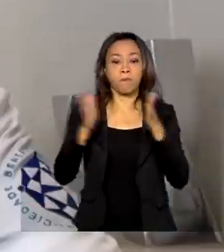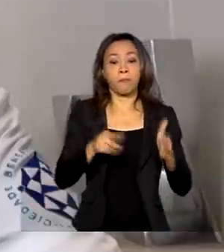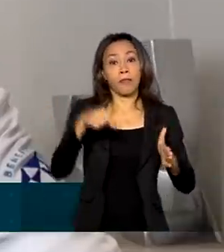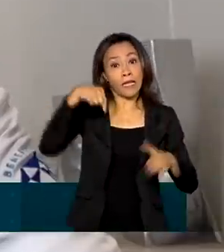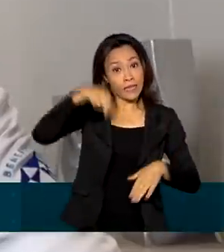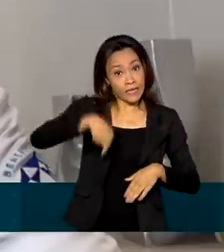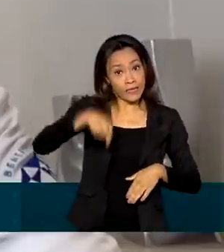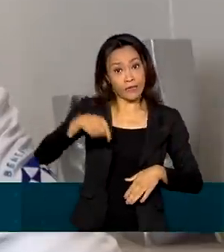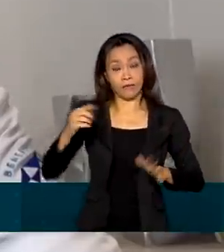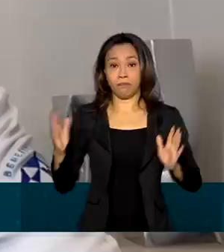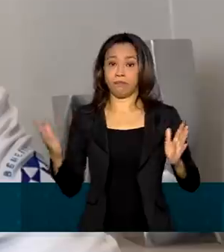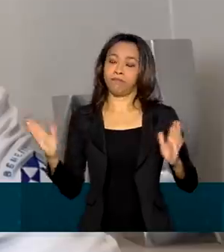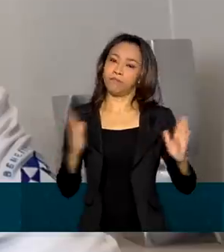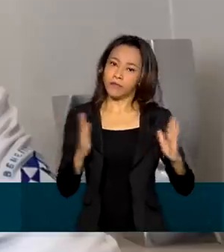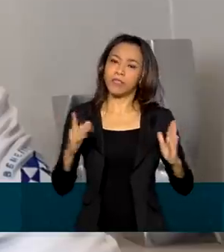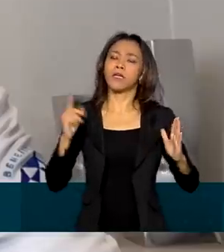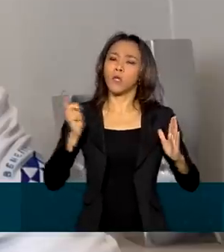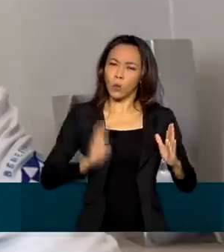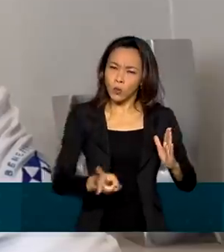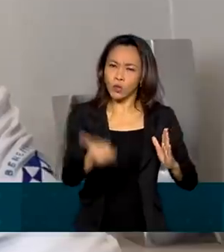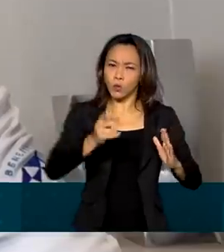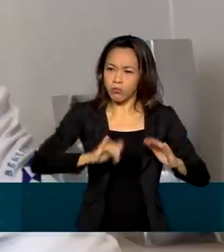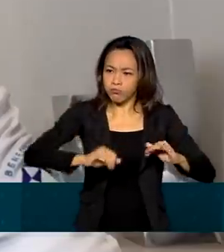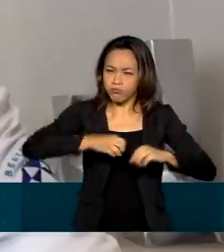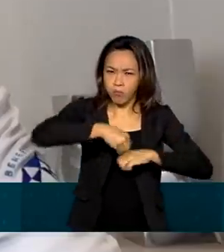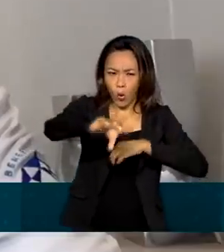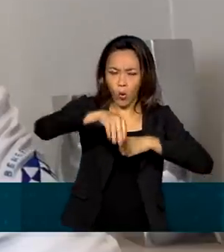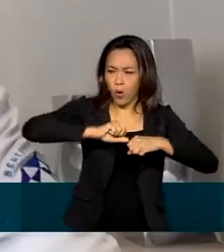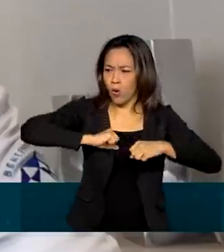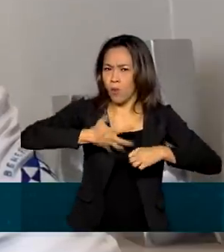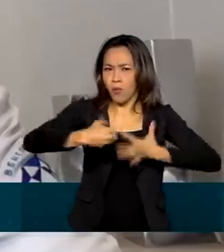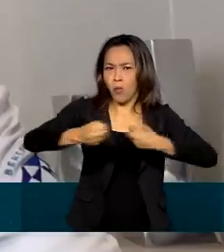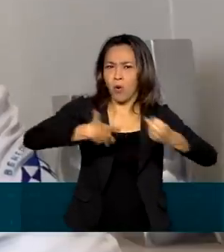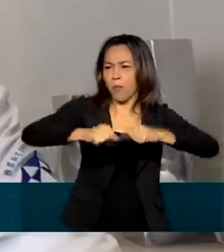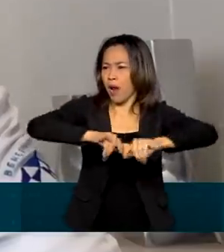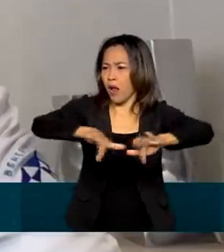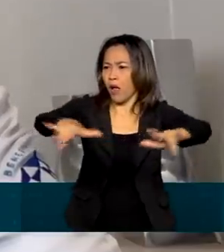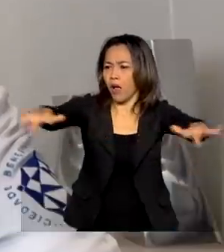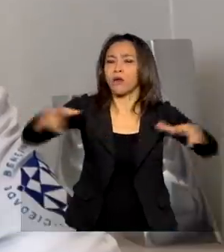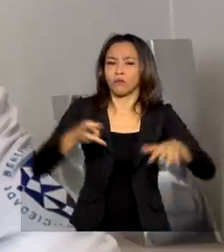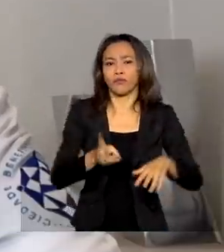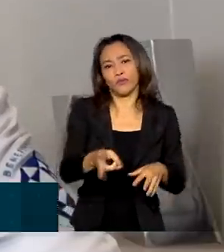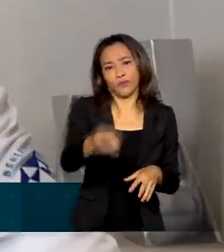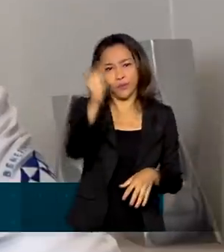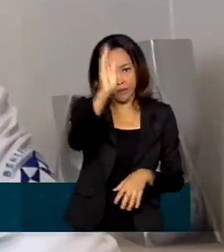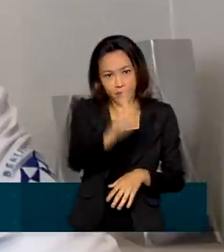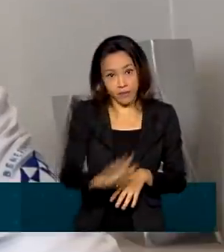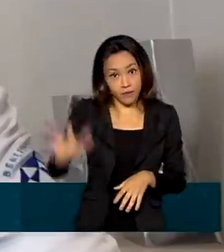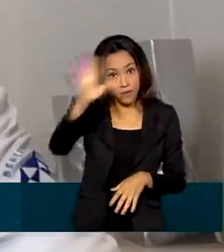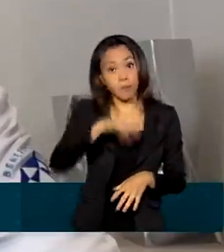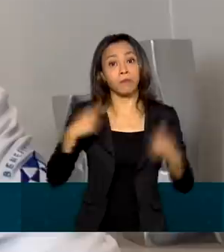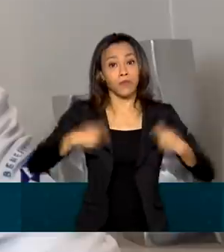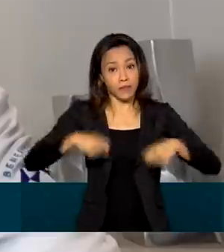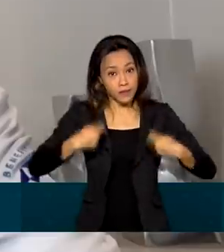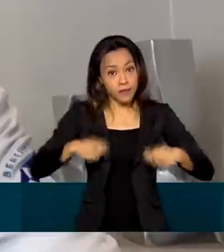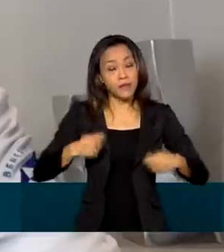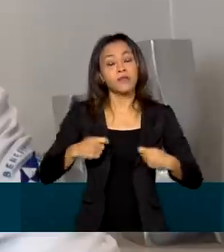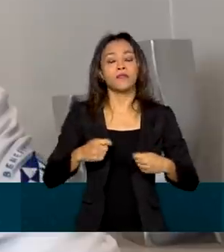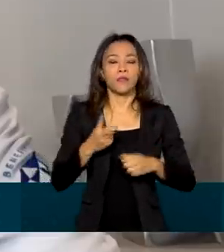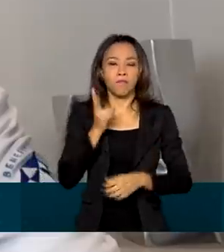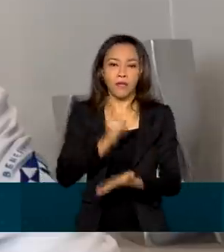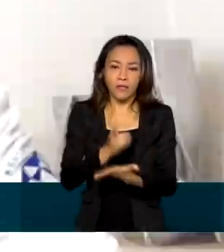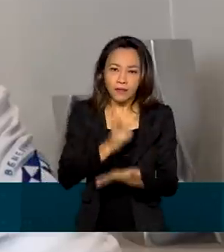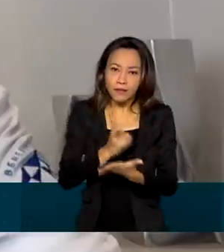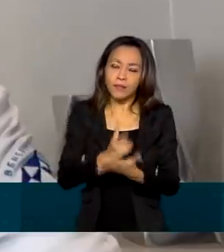ainda estamos tendo uma alta transmissibilidade em quase todo o país, ainda é necessário manter as demais medidas